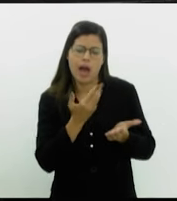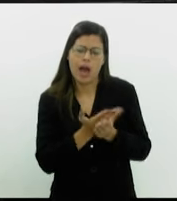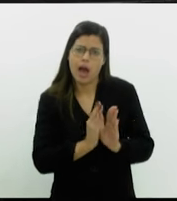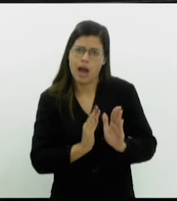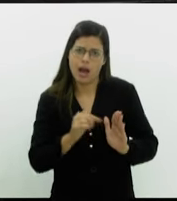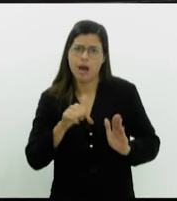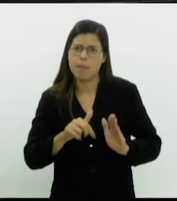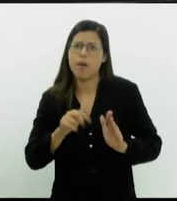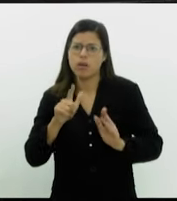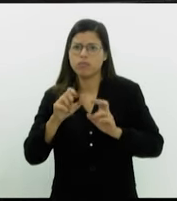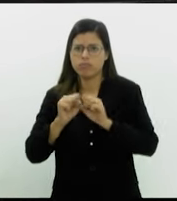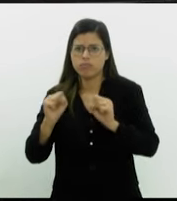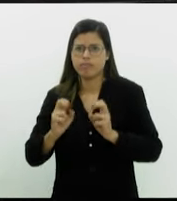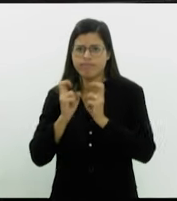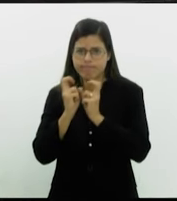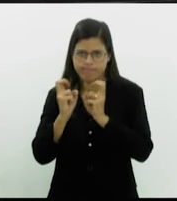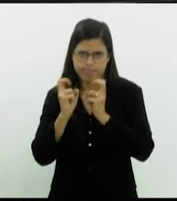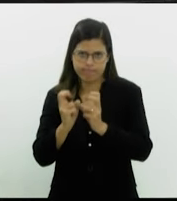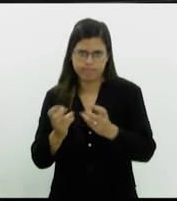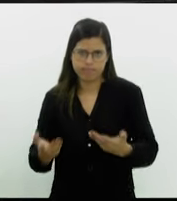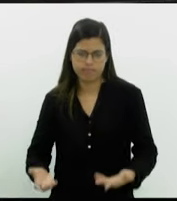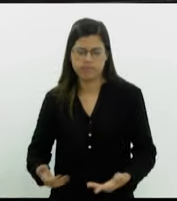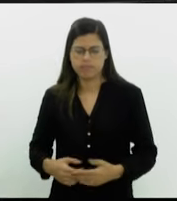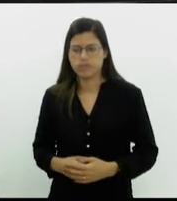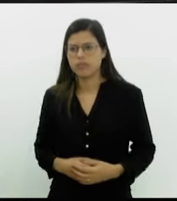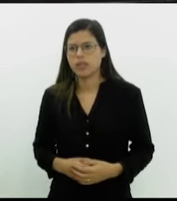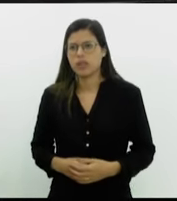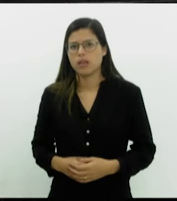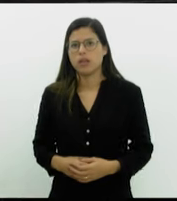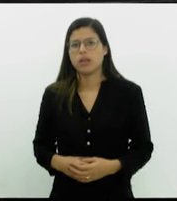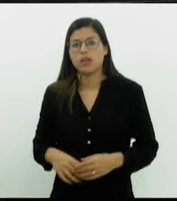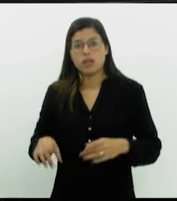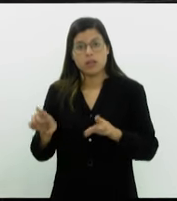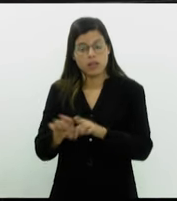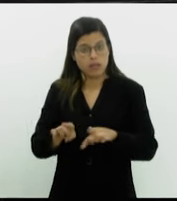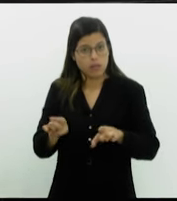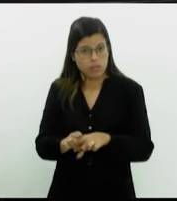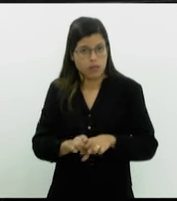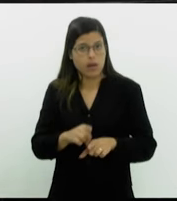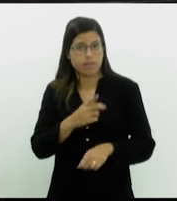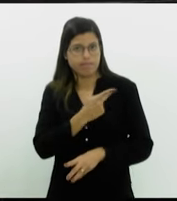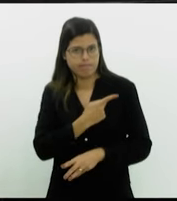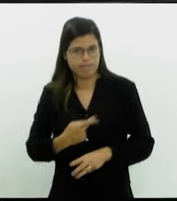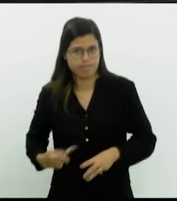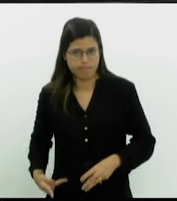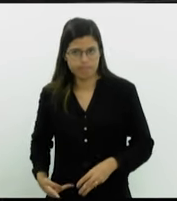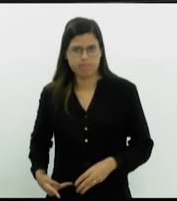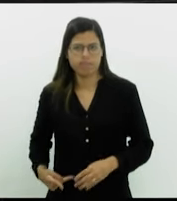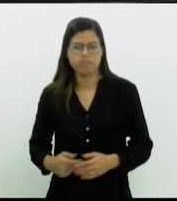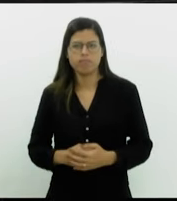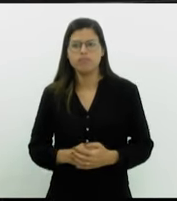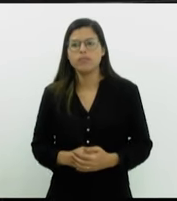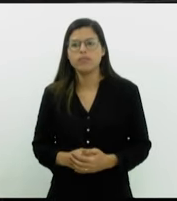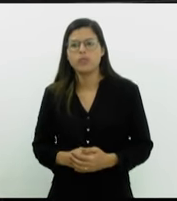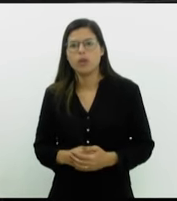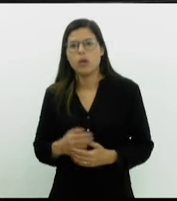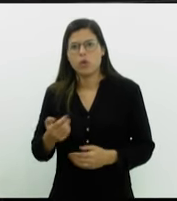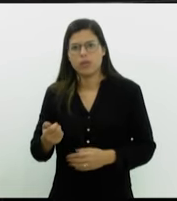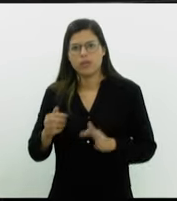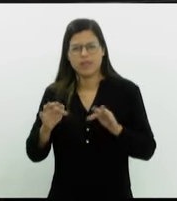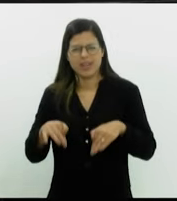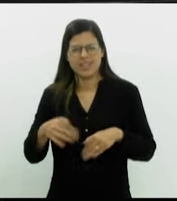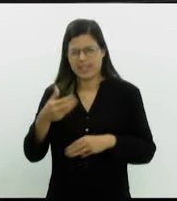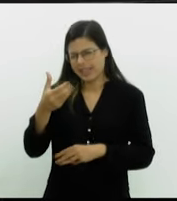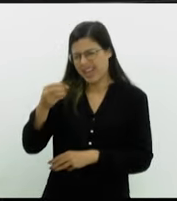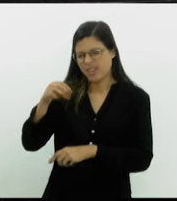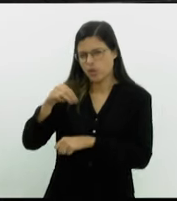de passageiros por trem. Além do mais, senhora presidente, para terminar, dentro dos meus dez